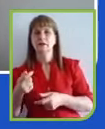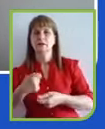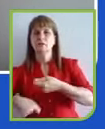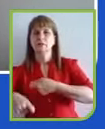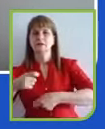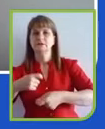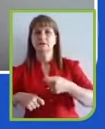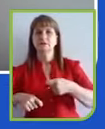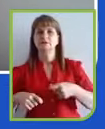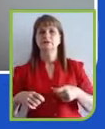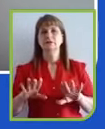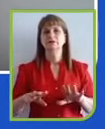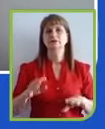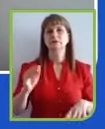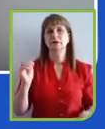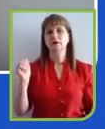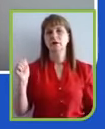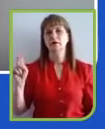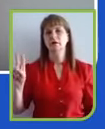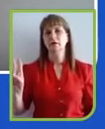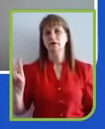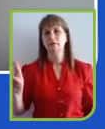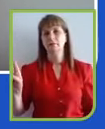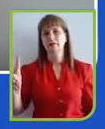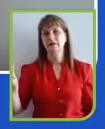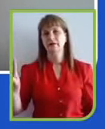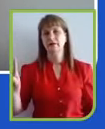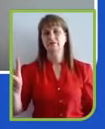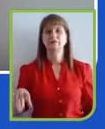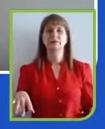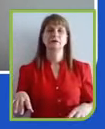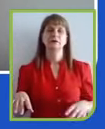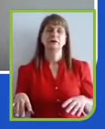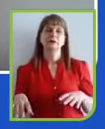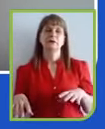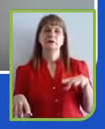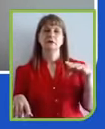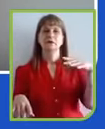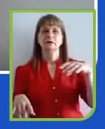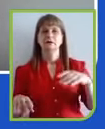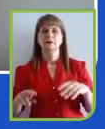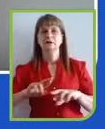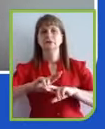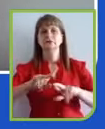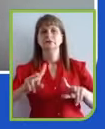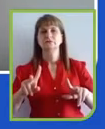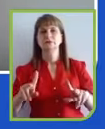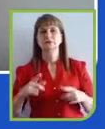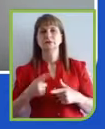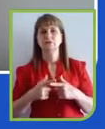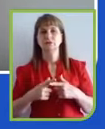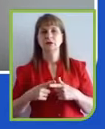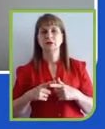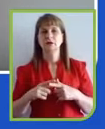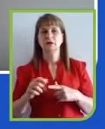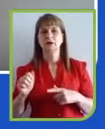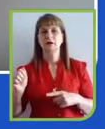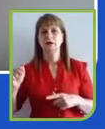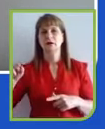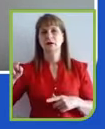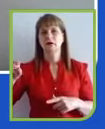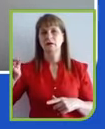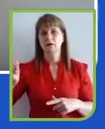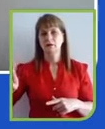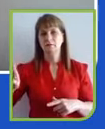acho que é menos comunicação de causa, aí acho que é diferente, acho que como Ambev é toda a plataforma de sustentabilidade,